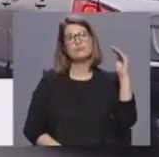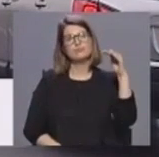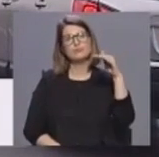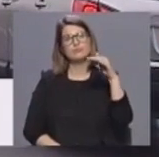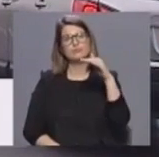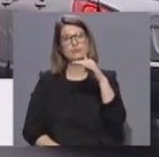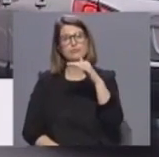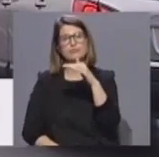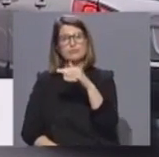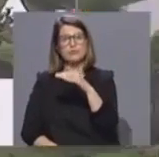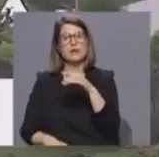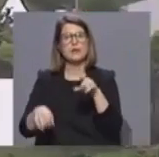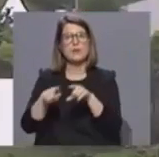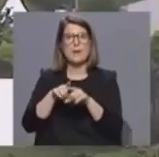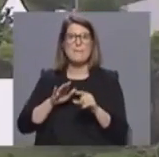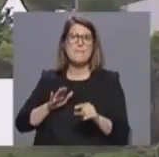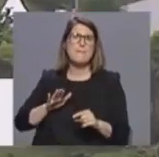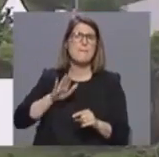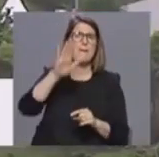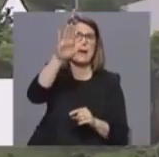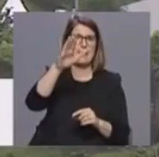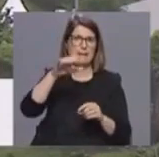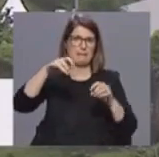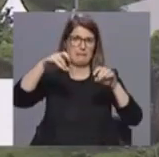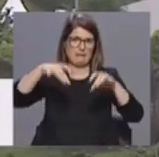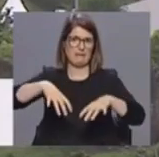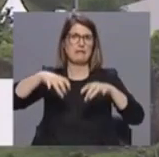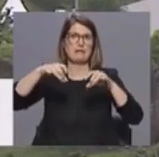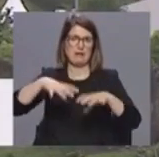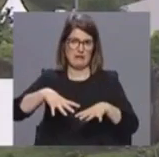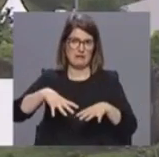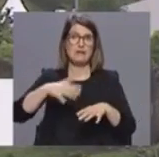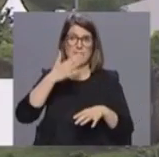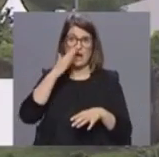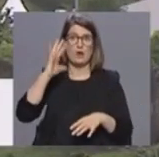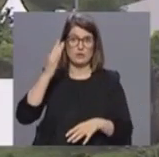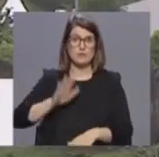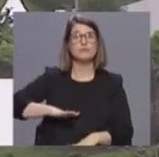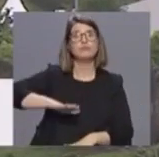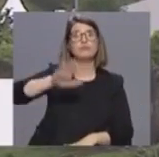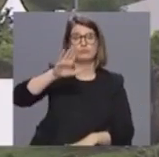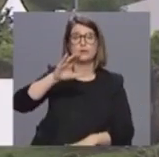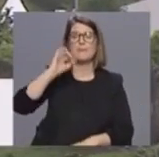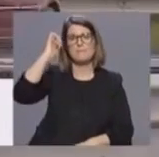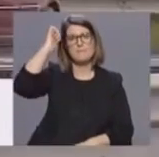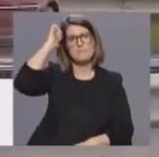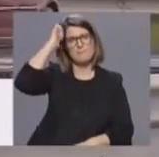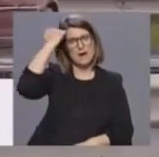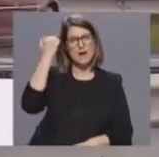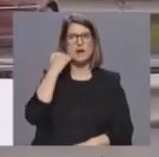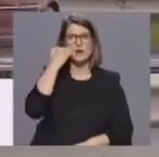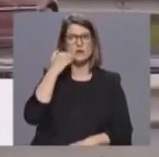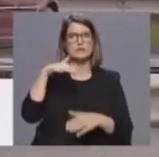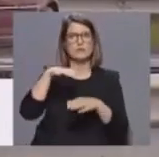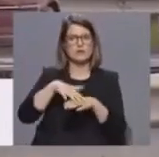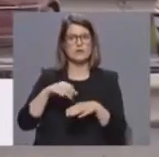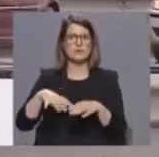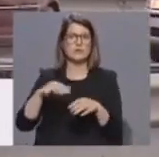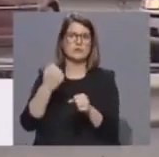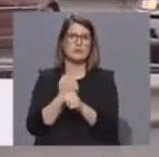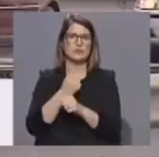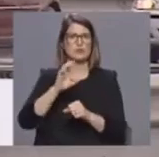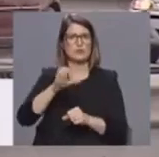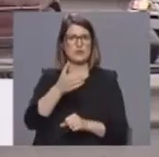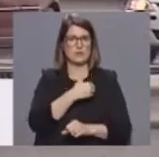sem o crescimento exponencial de casos que teria repercussões muito significativas ao nível do nosso Serviço Regional de